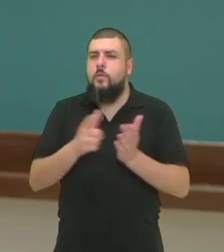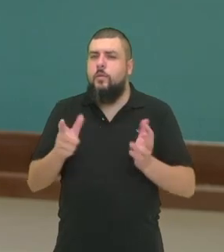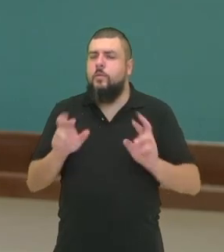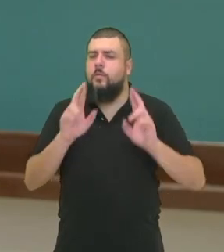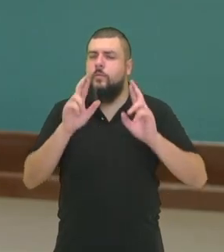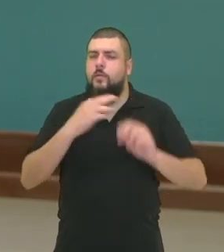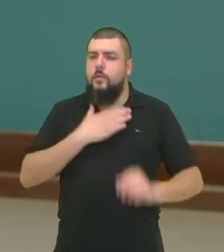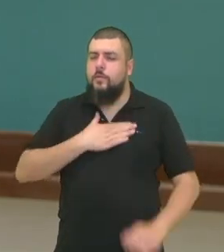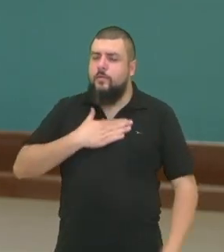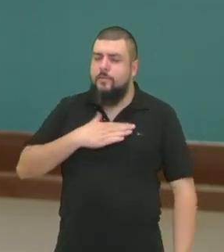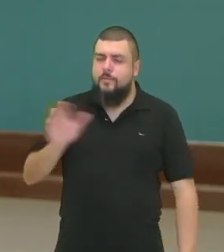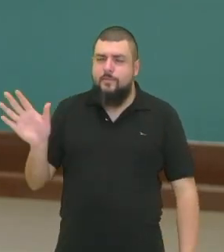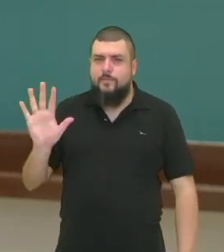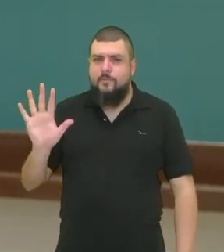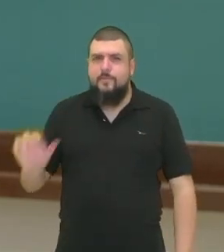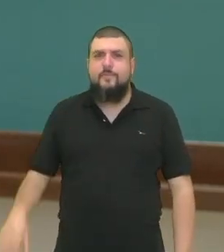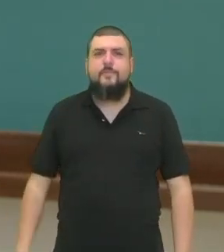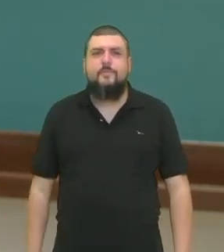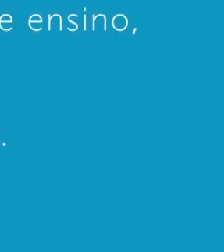gostado e até breve.